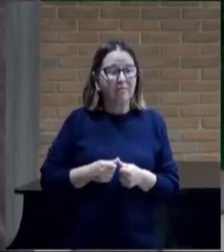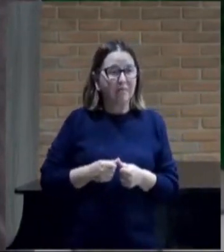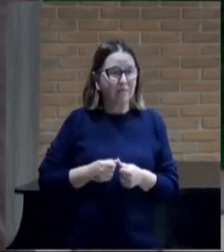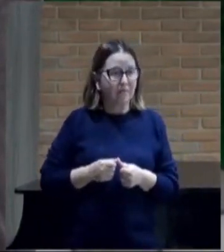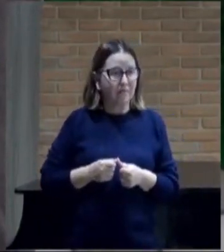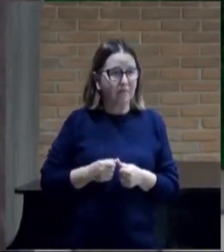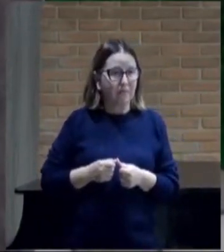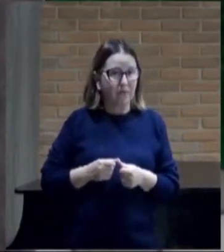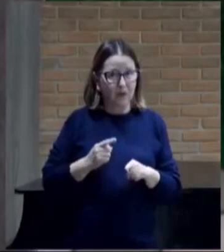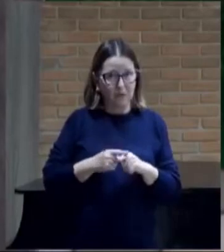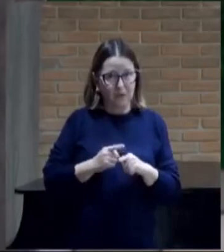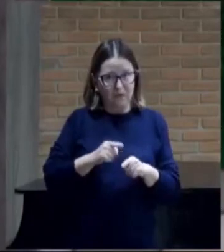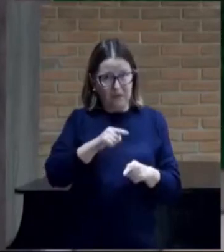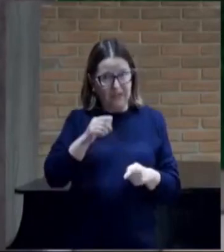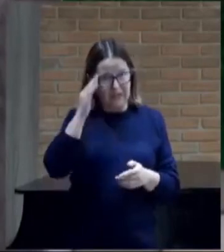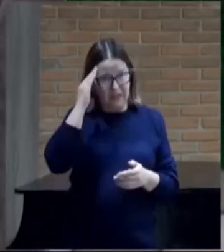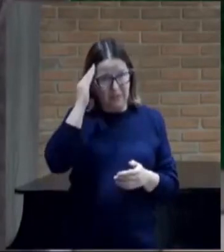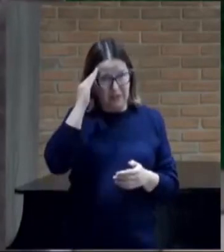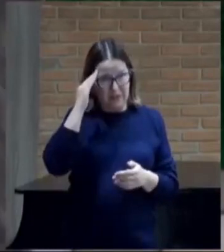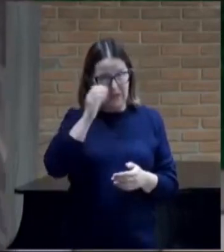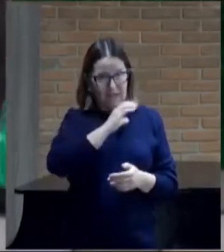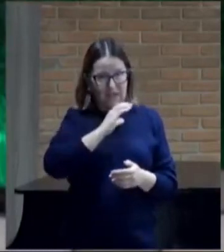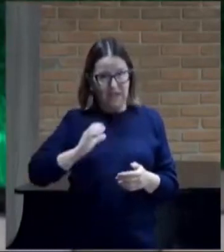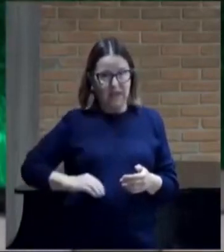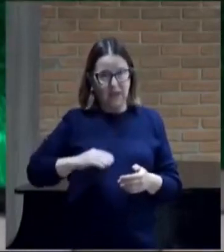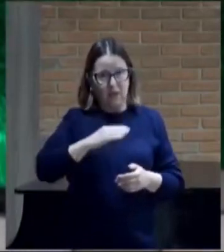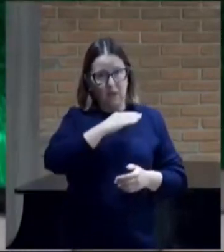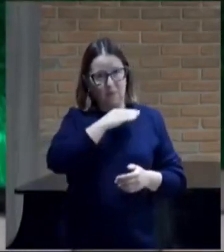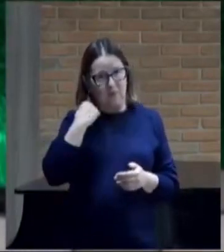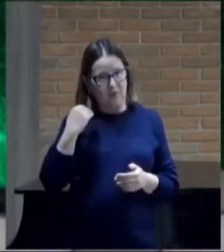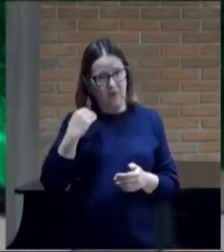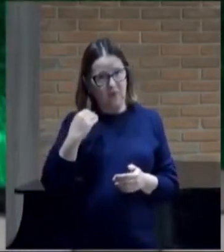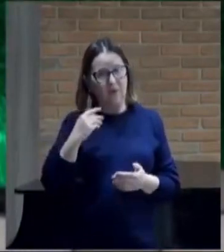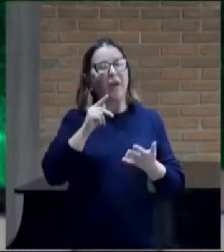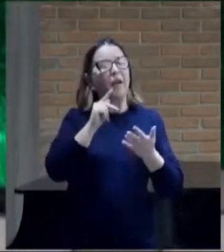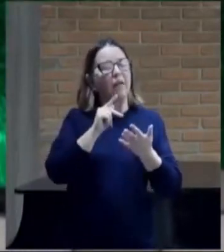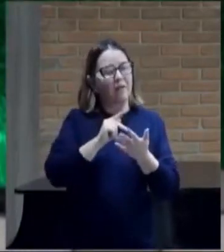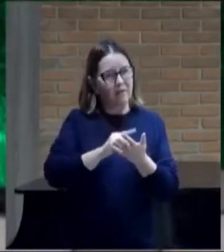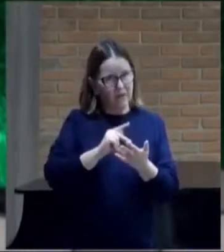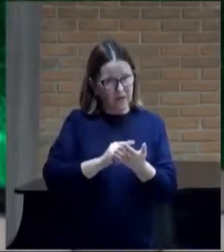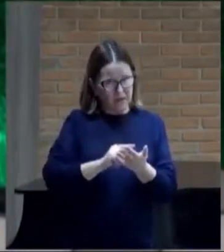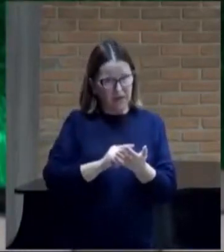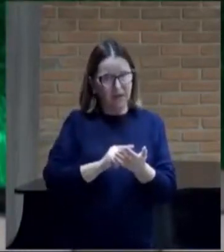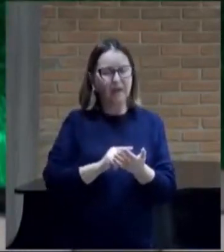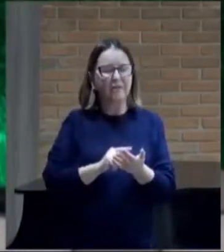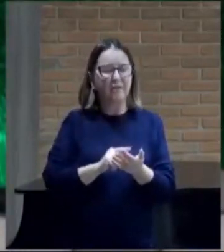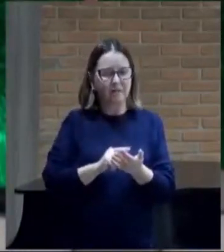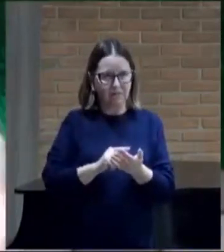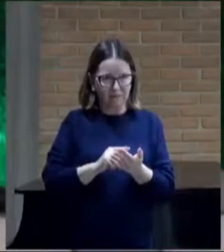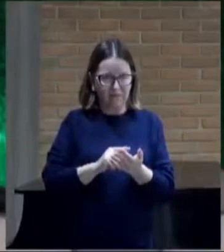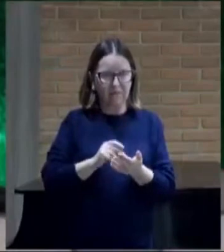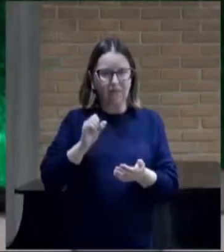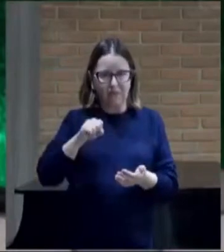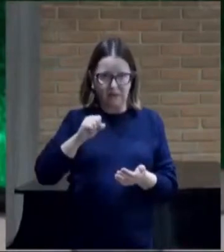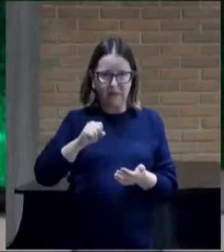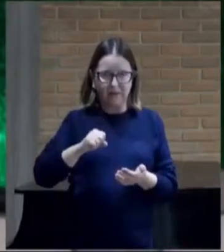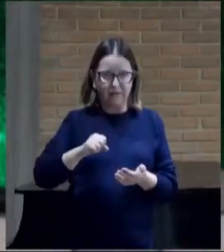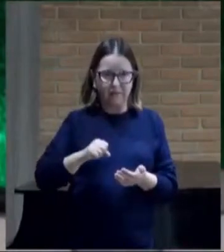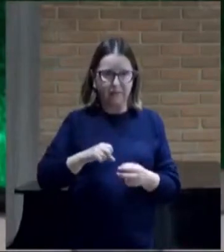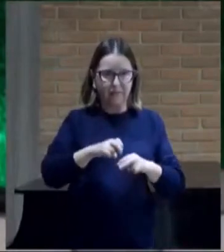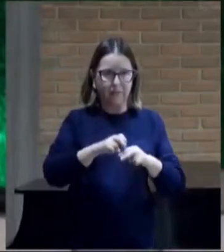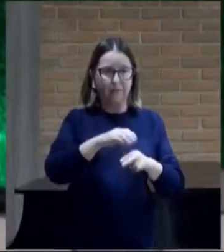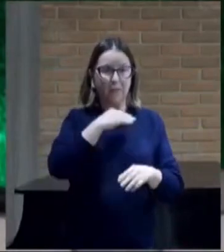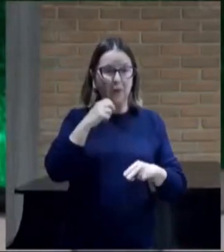porque você saber que Cristo morreu é uma verdade incontestável que ele morreu por nós